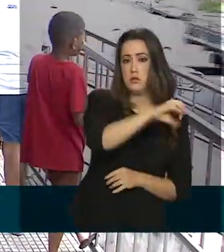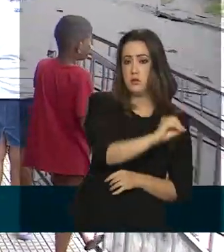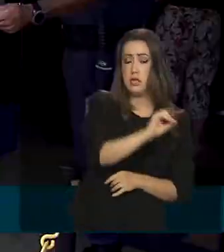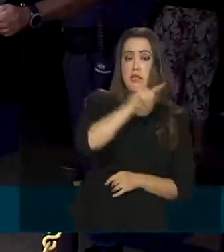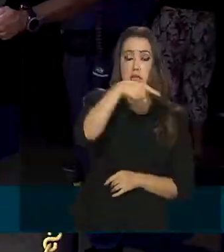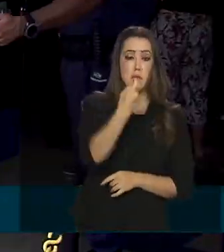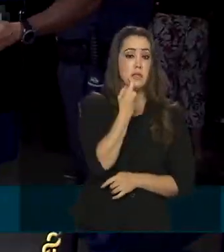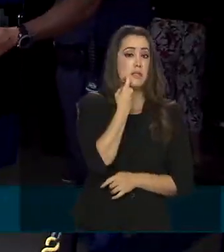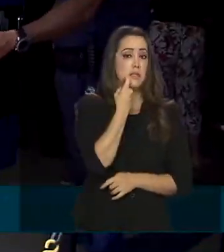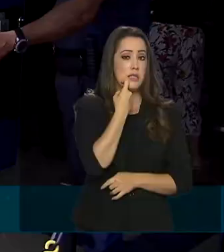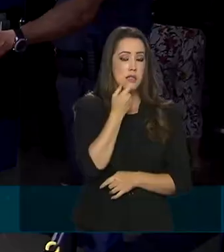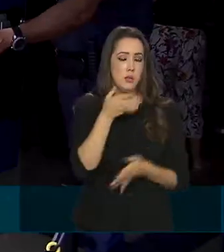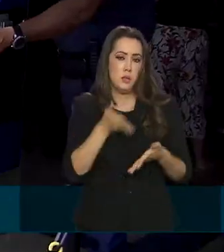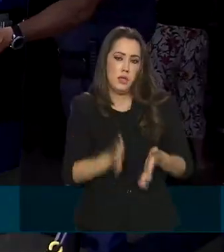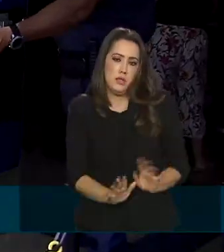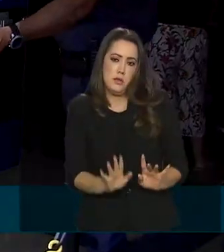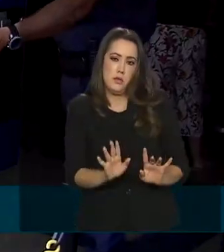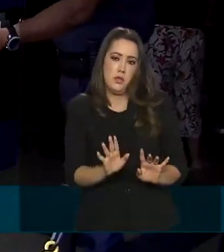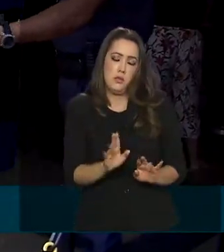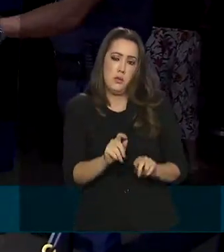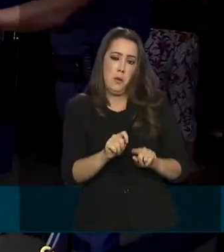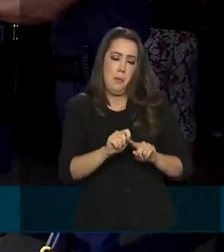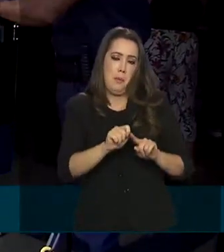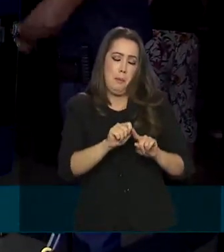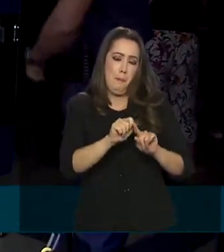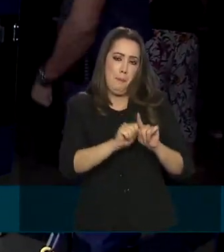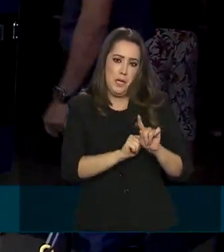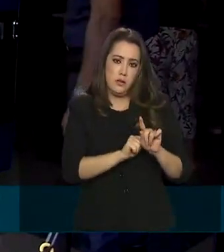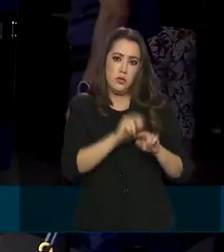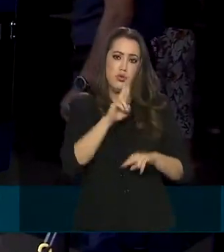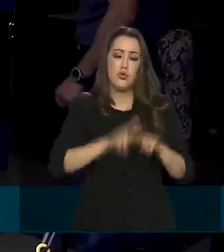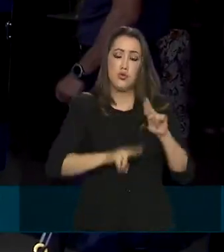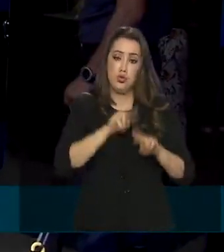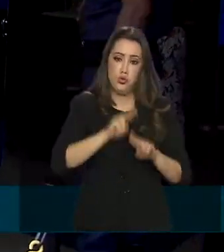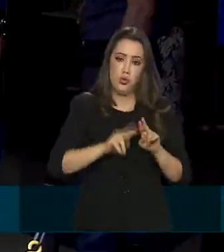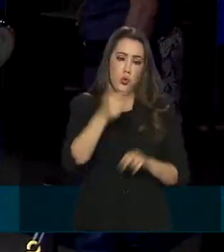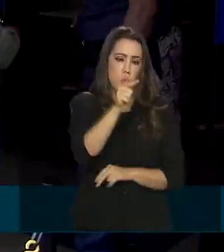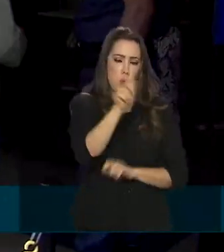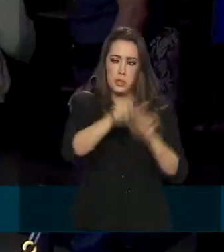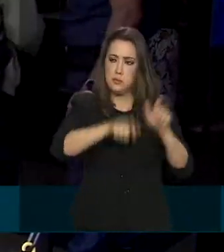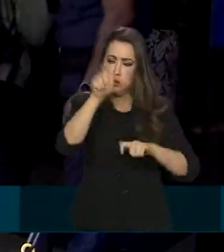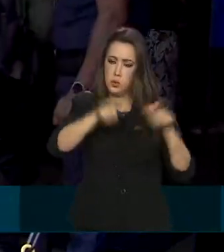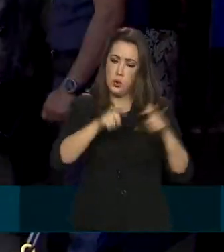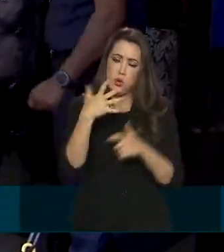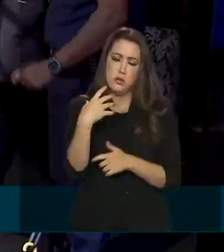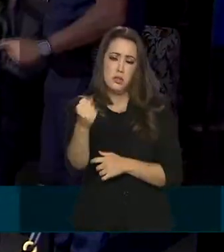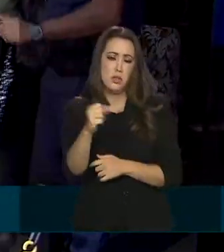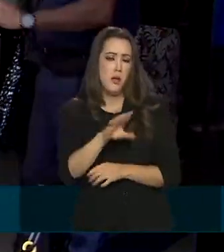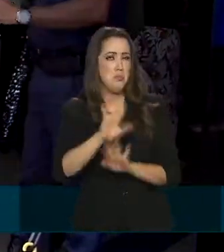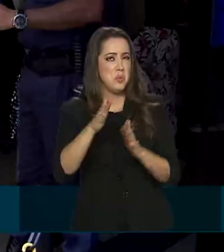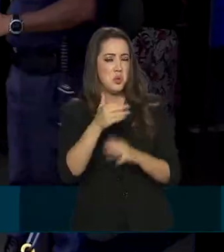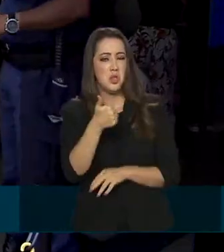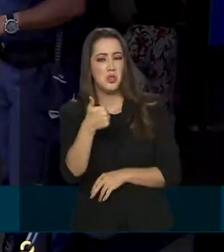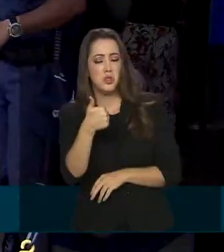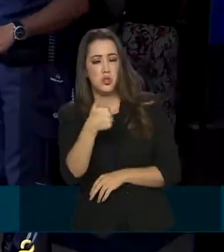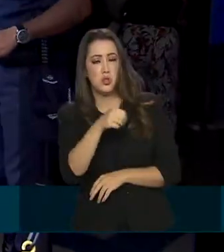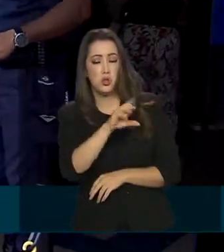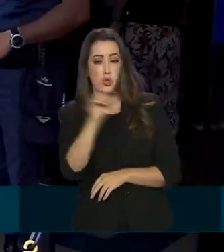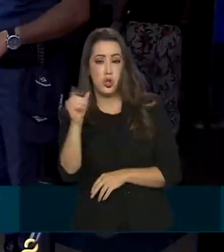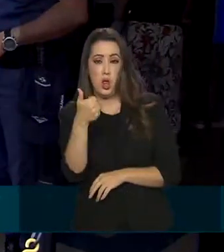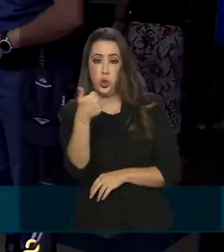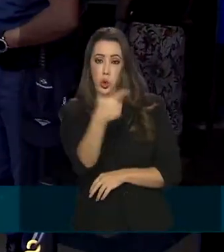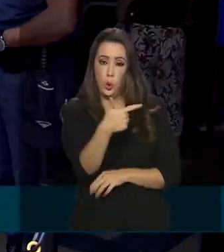na sexta para os aniversariantes de junho. E para o restante dos beneficiários, entre os dias 12 e 26 de